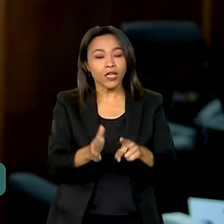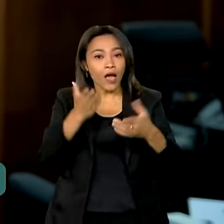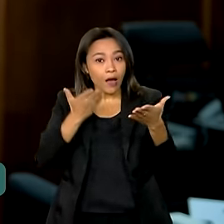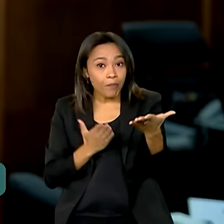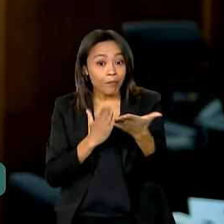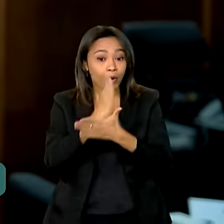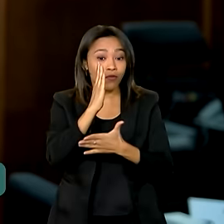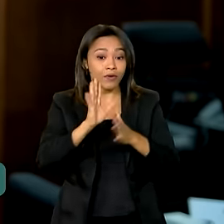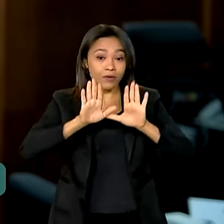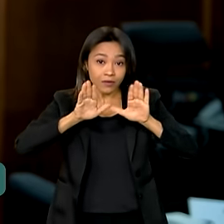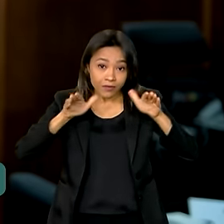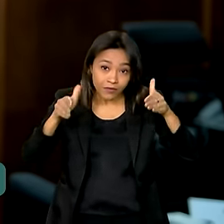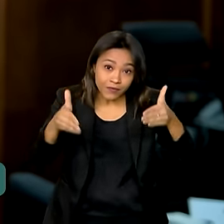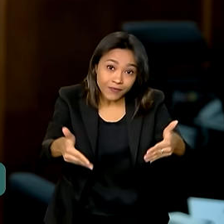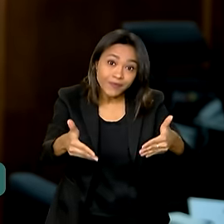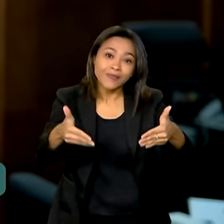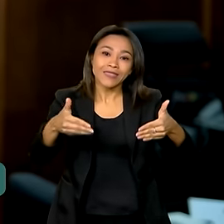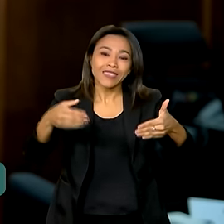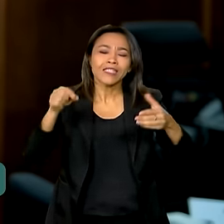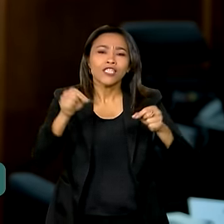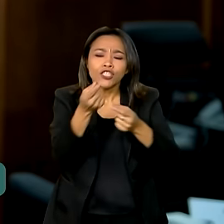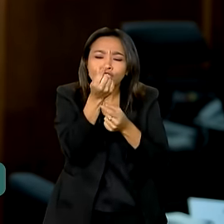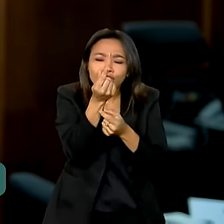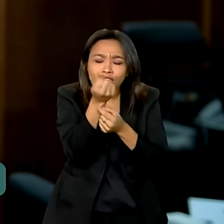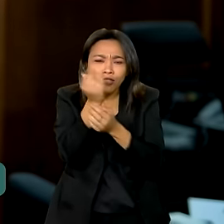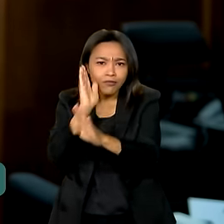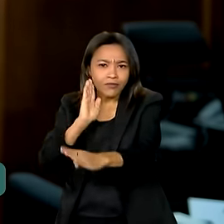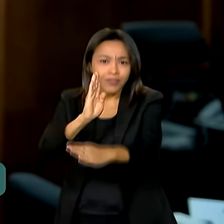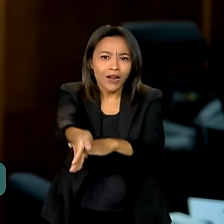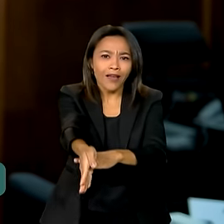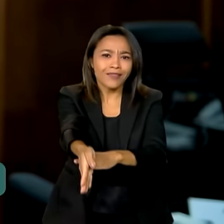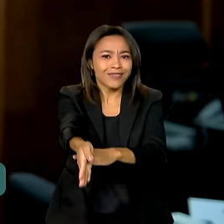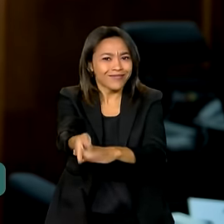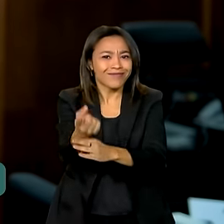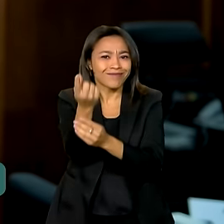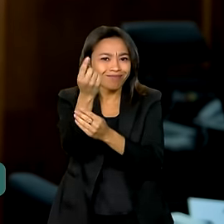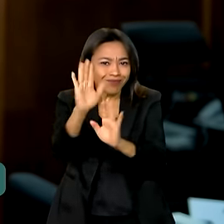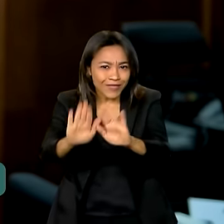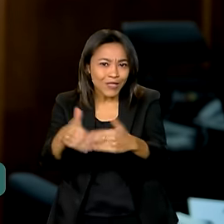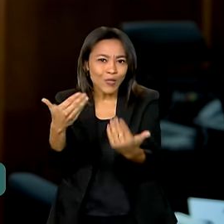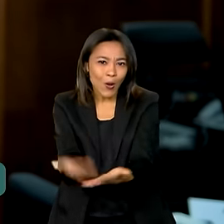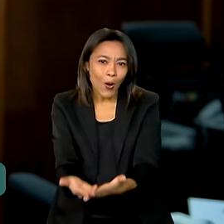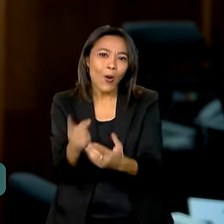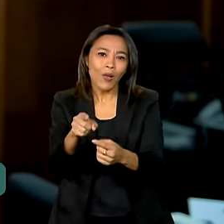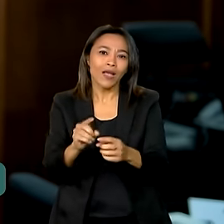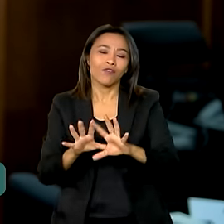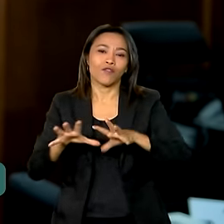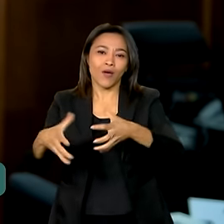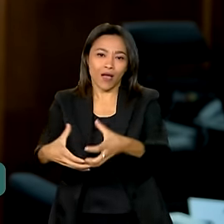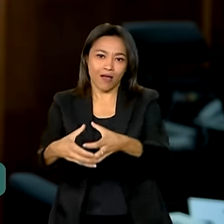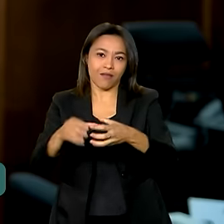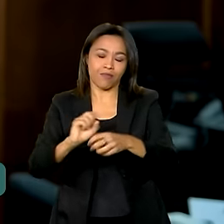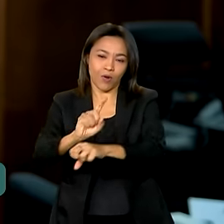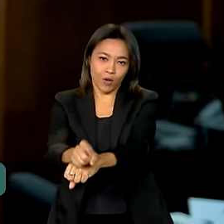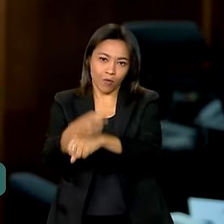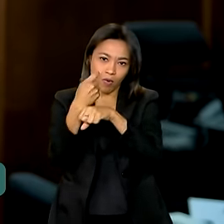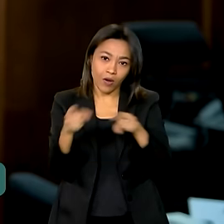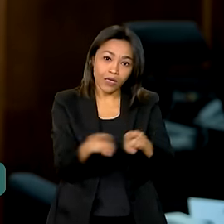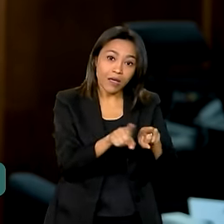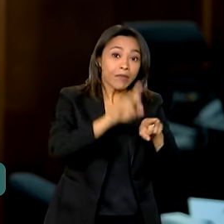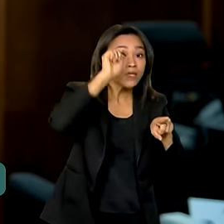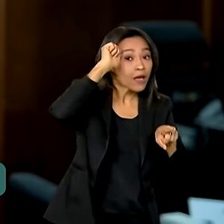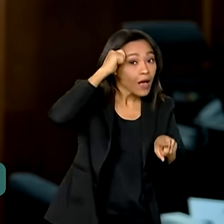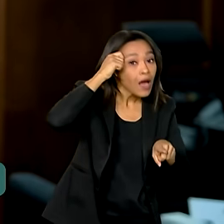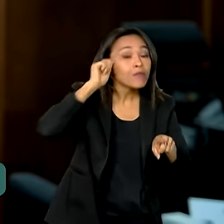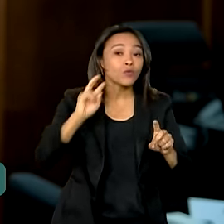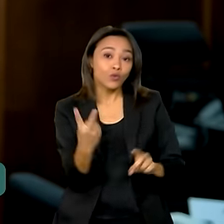específicas do Programa Dinheiro Direto da Escola, o PDDE Quilombola e o PDDE Racial, para melhorar